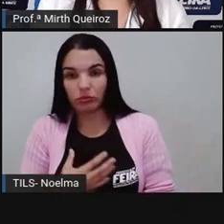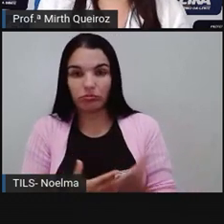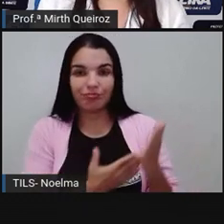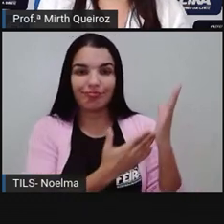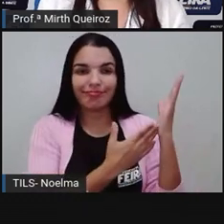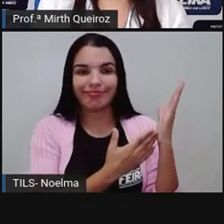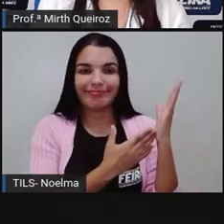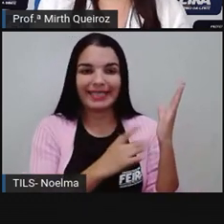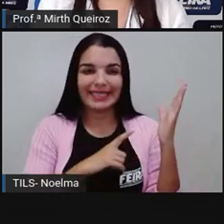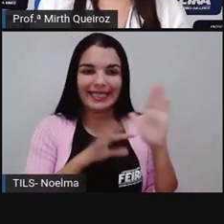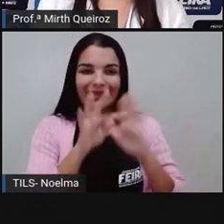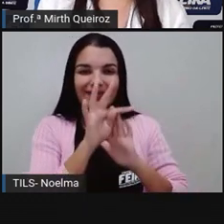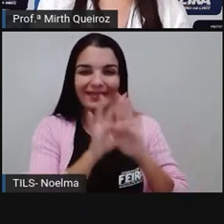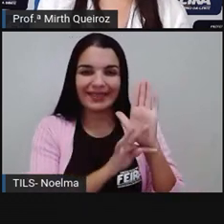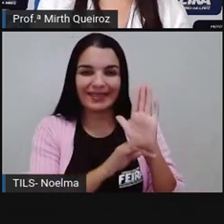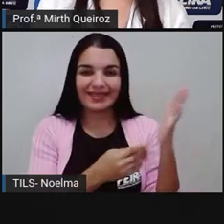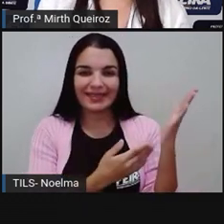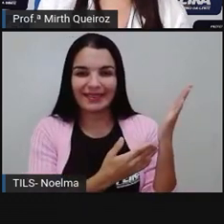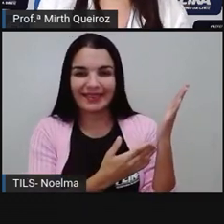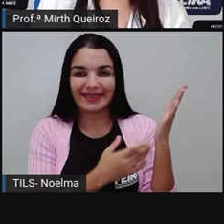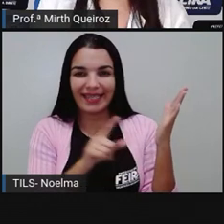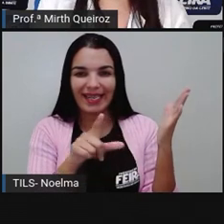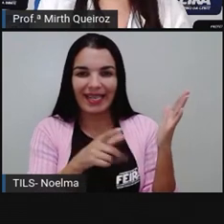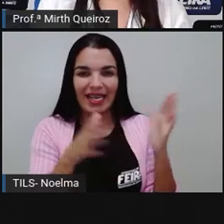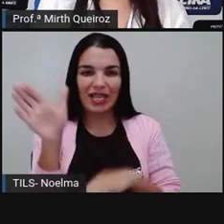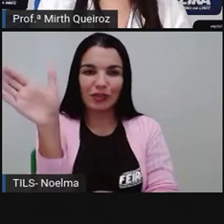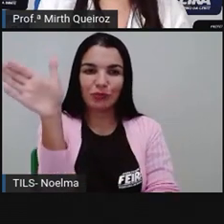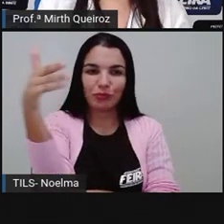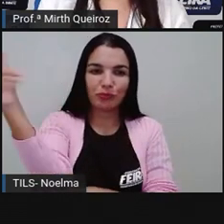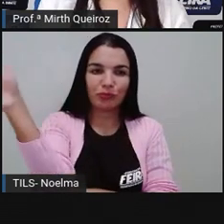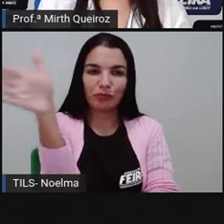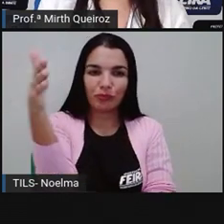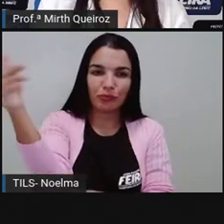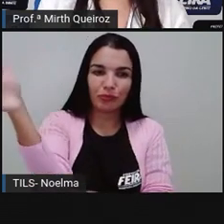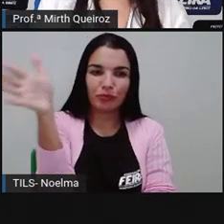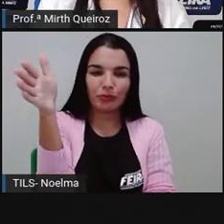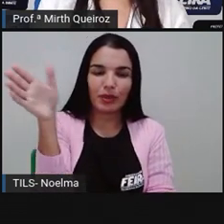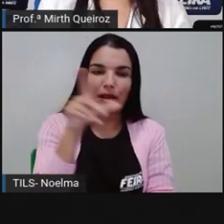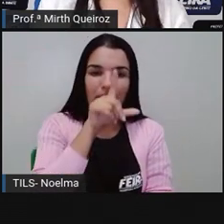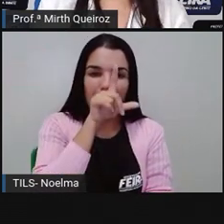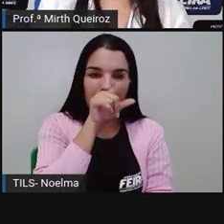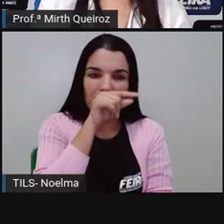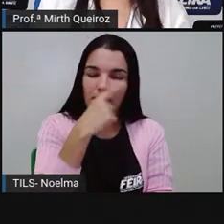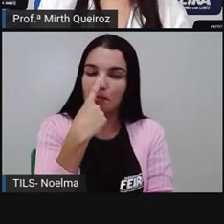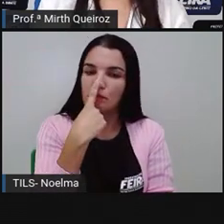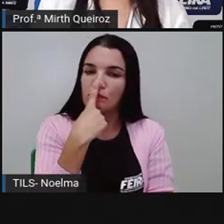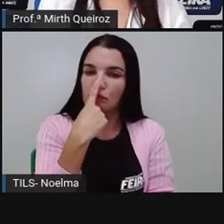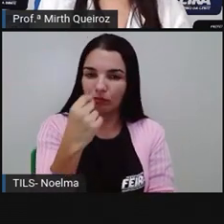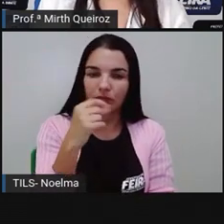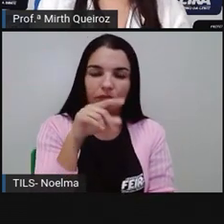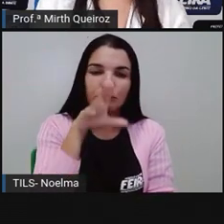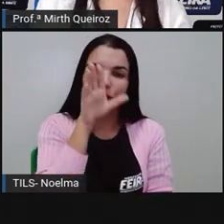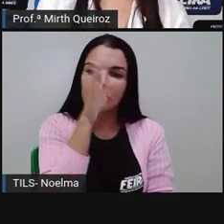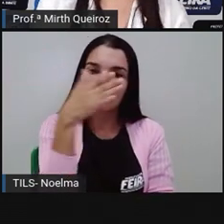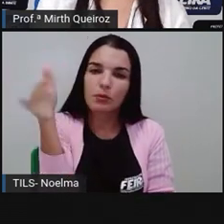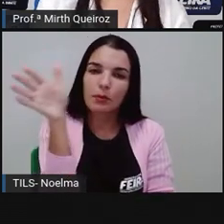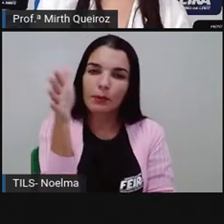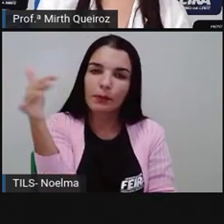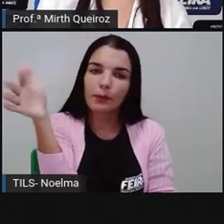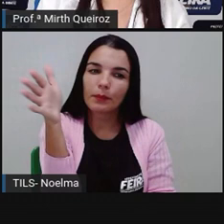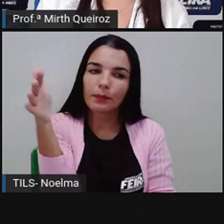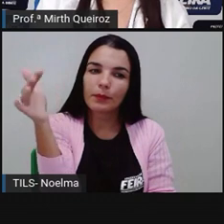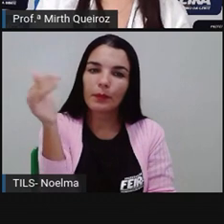tamanduá bandeira, certo? É um animal típico do cerrado. Olha só, é um animal típico do cerrado. O